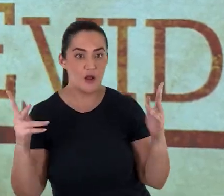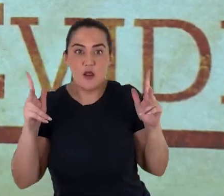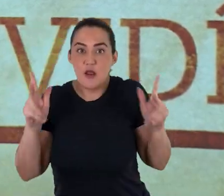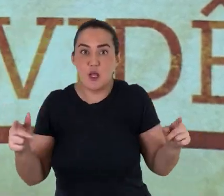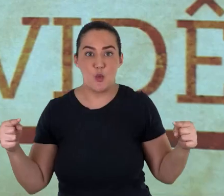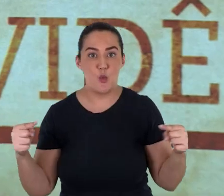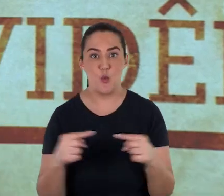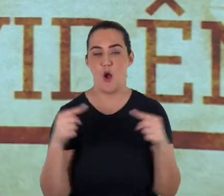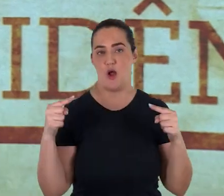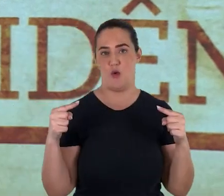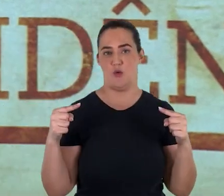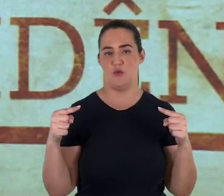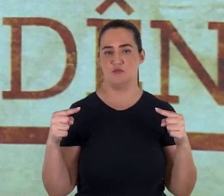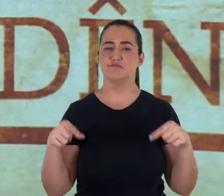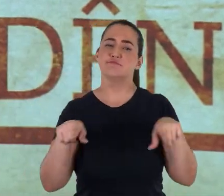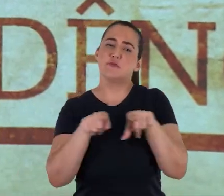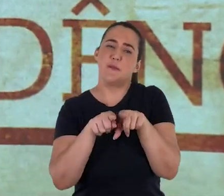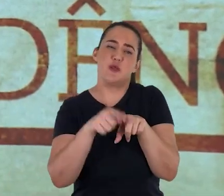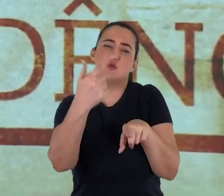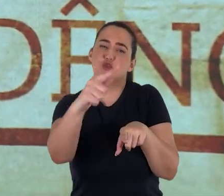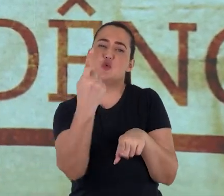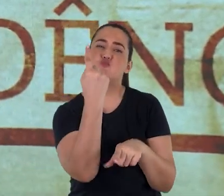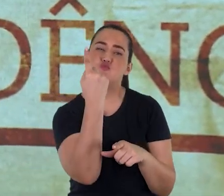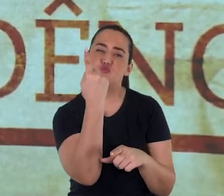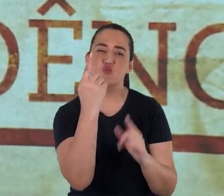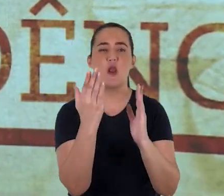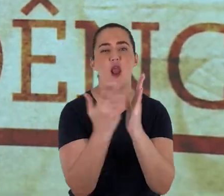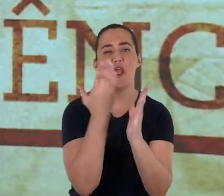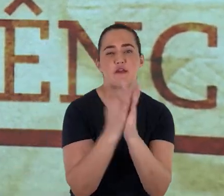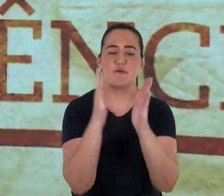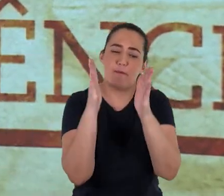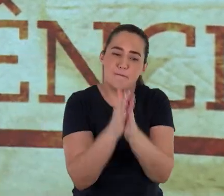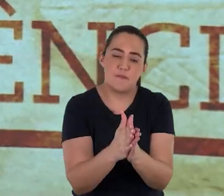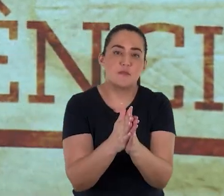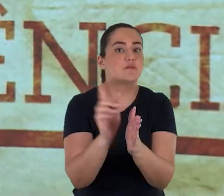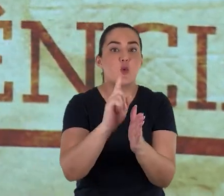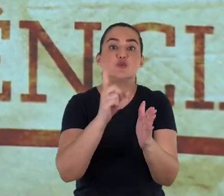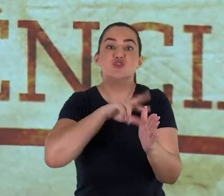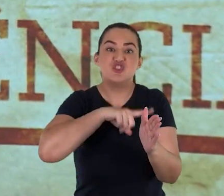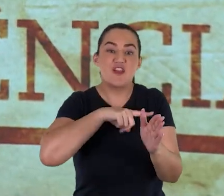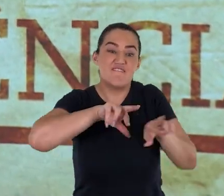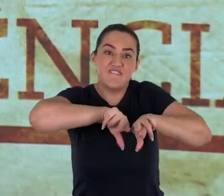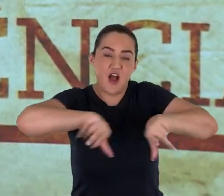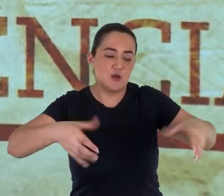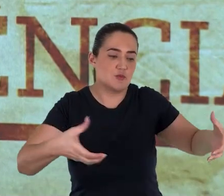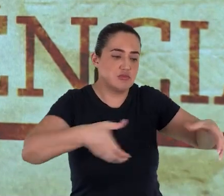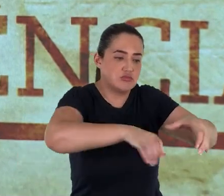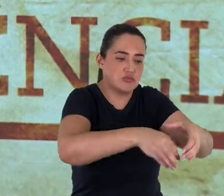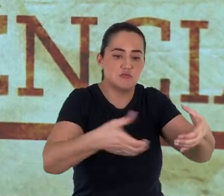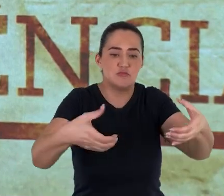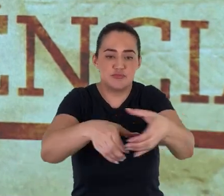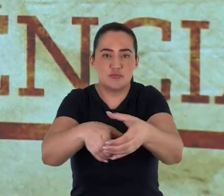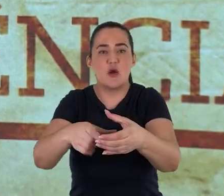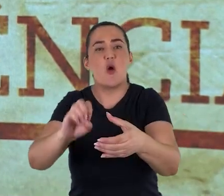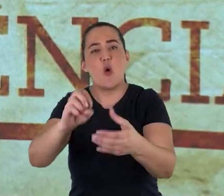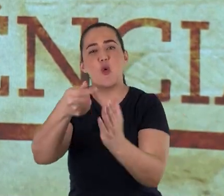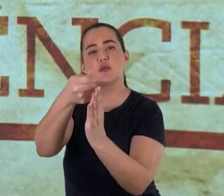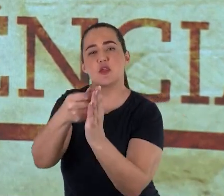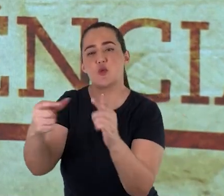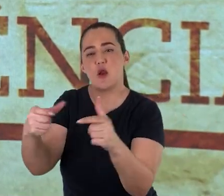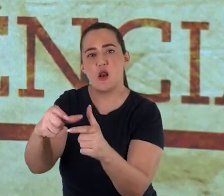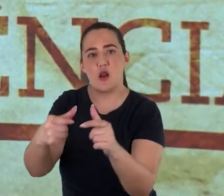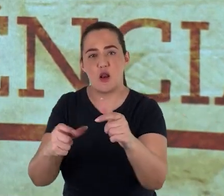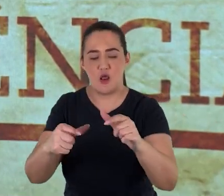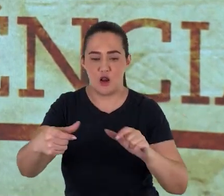havia uma Bíblia como tal, mas uma variedade de escritos sagrados e também outros textos, outros livros, que